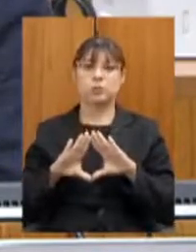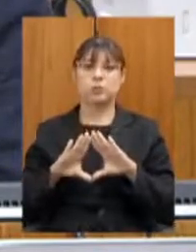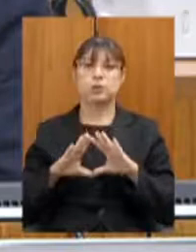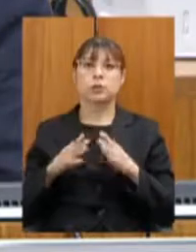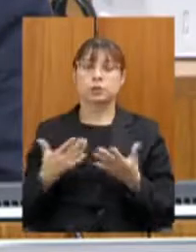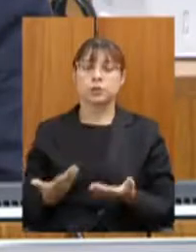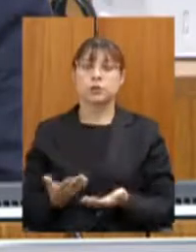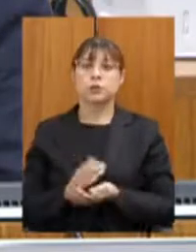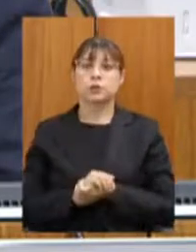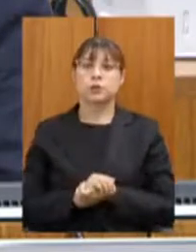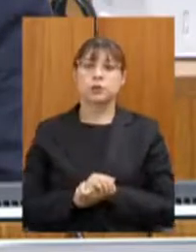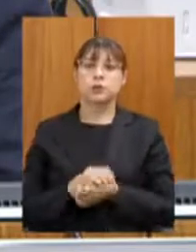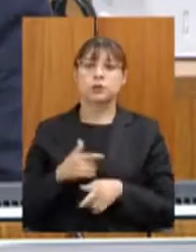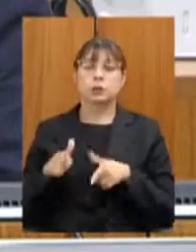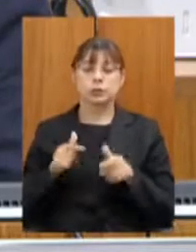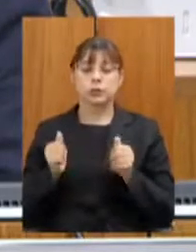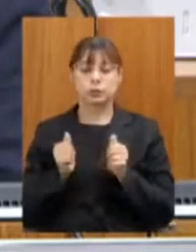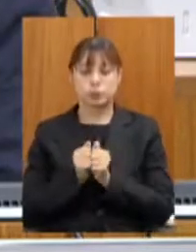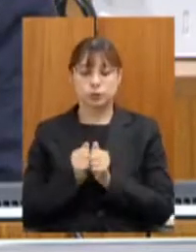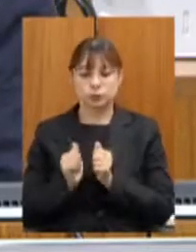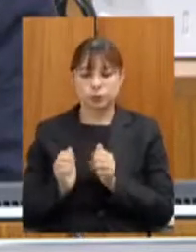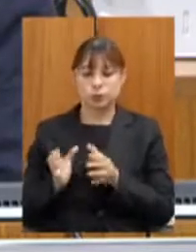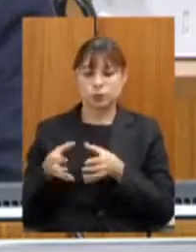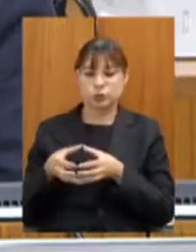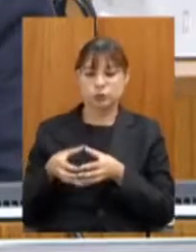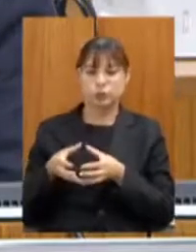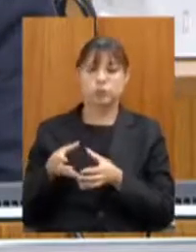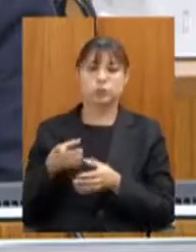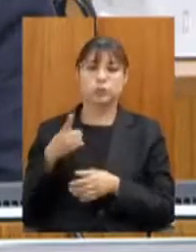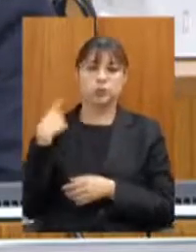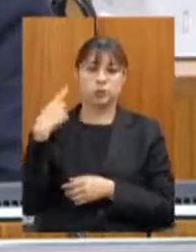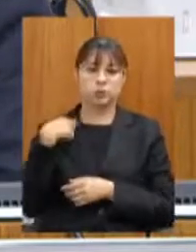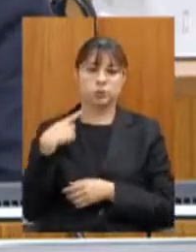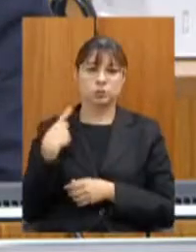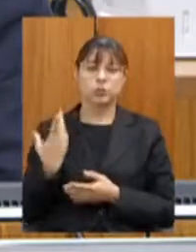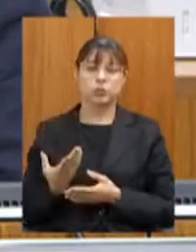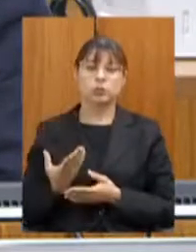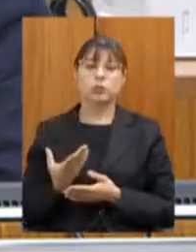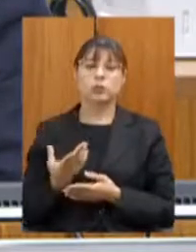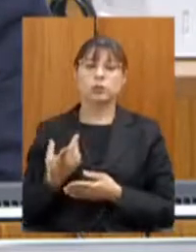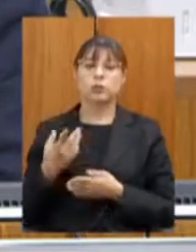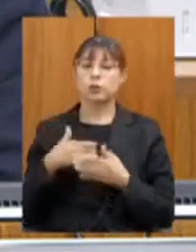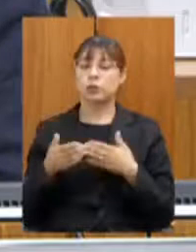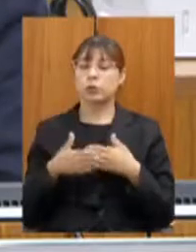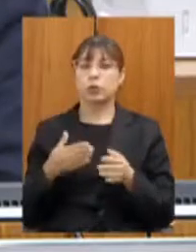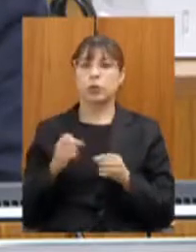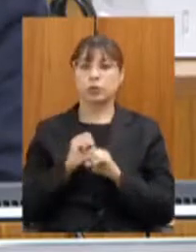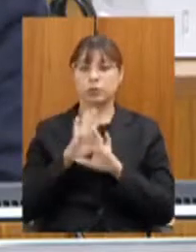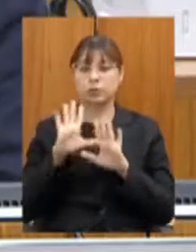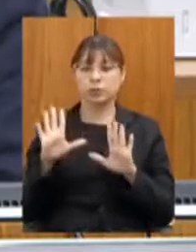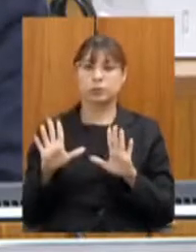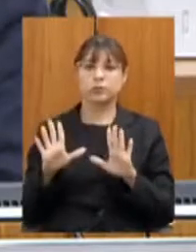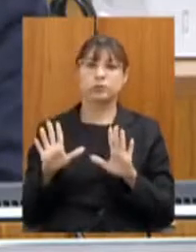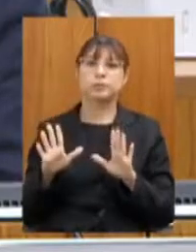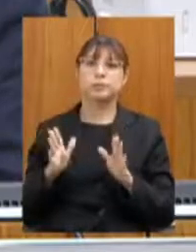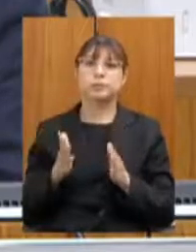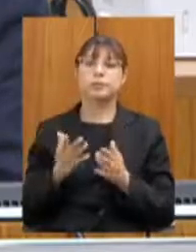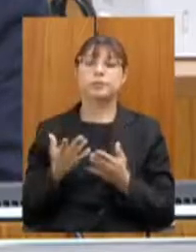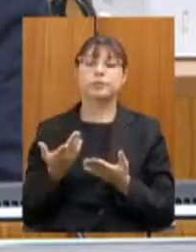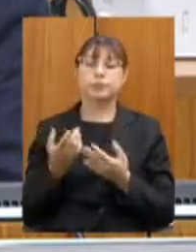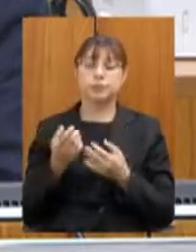deputados e estamos 100% à disposição para prestar qualquer esclarecimento no que diz respeito a esse projeto de lei que,